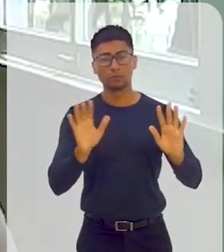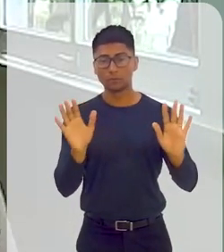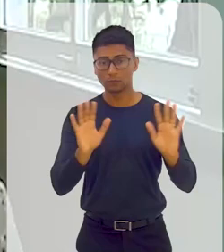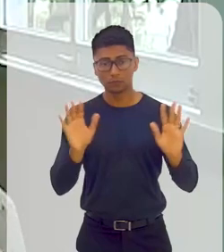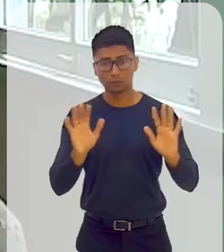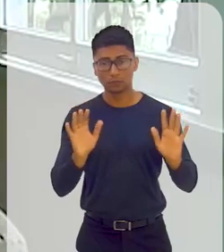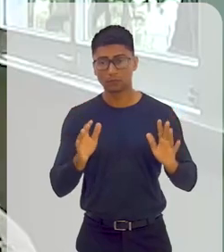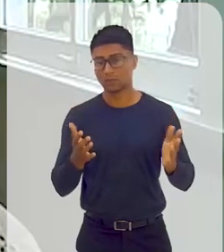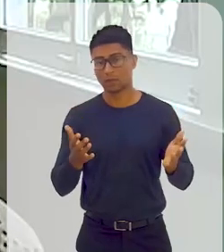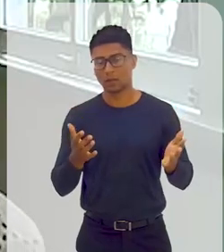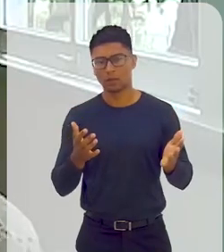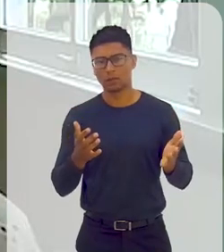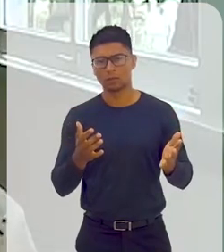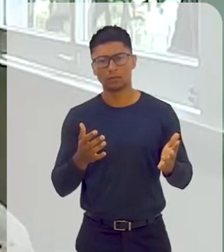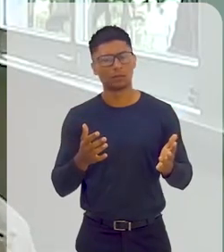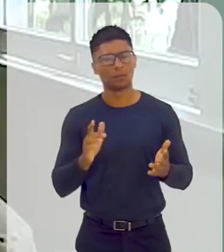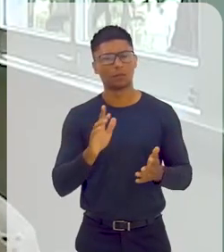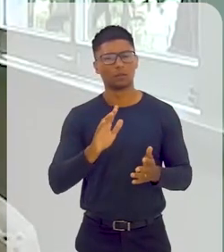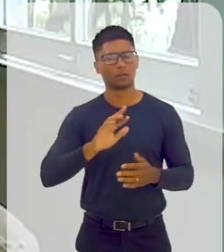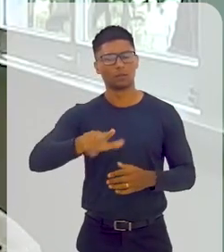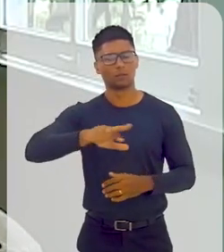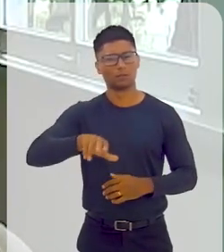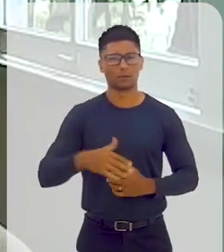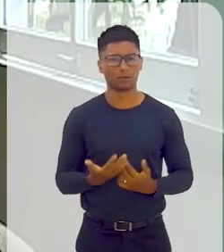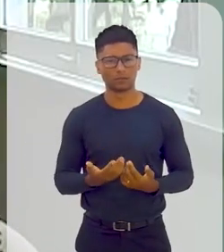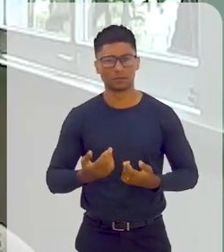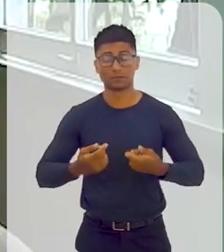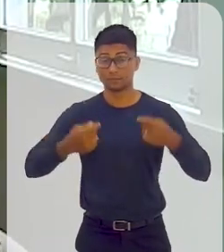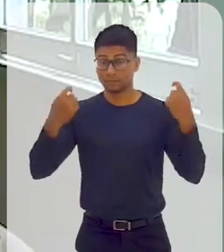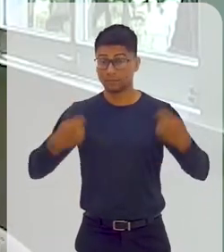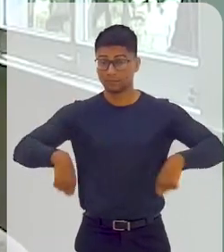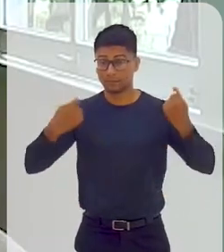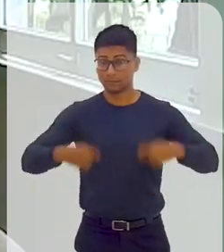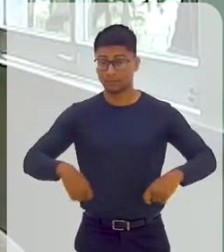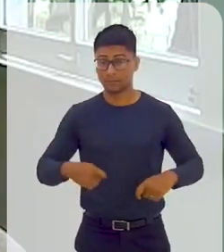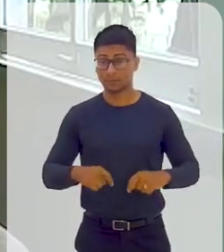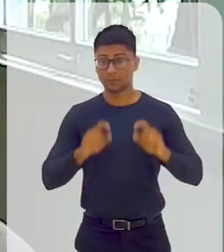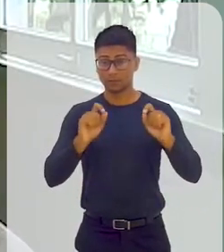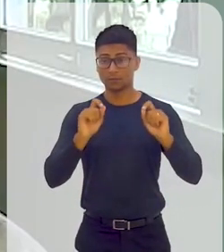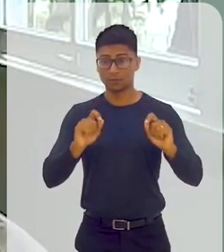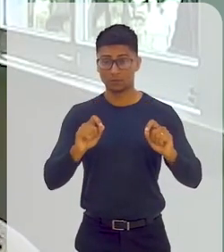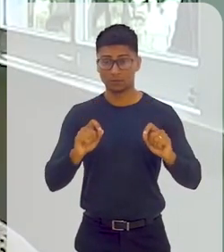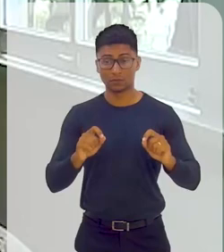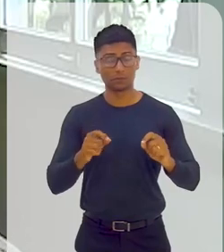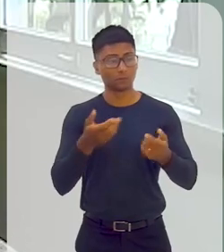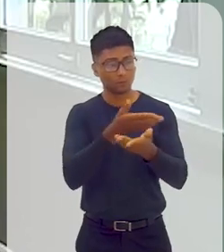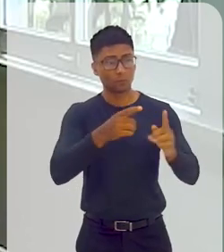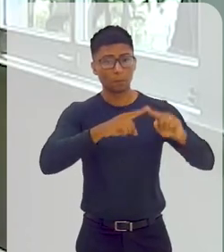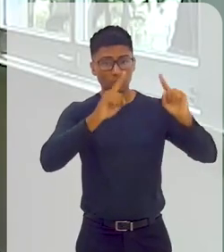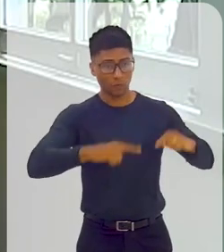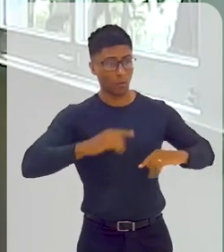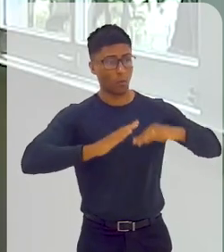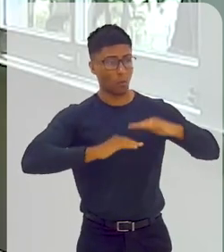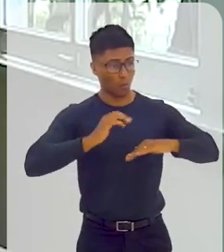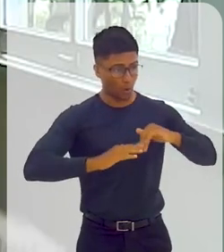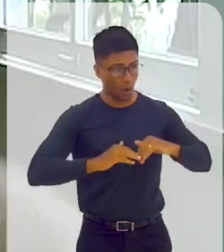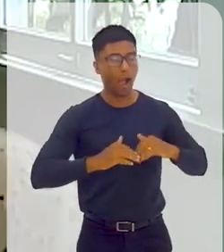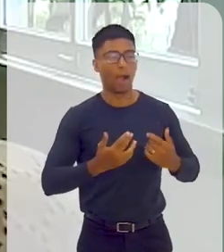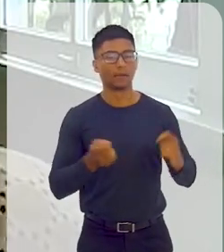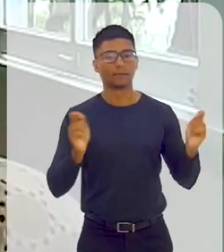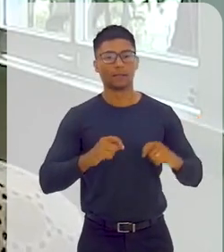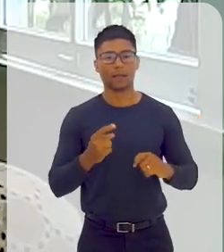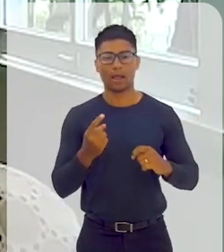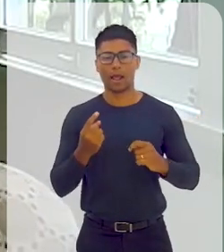triênios, não é por aí. Você tem que exatamente ter um quadro técnico fortalecido, que aí você vai ter muito mais produtividade.